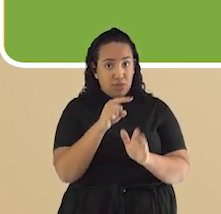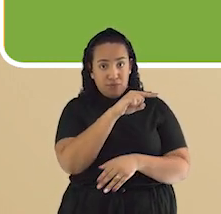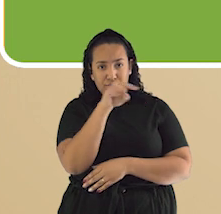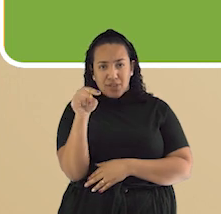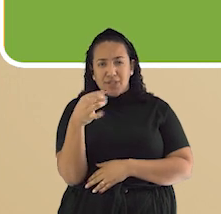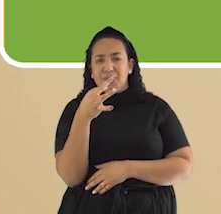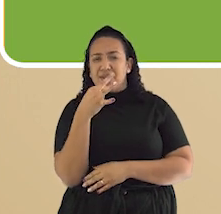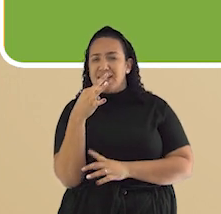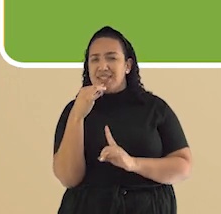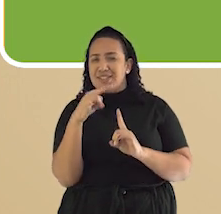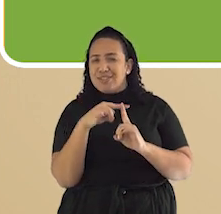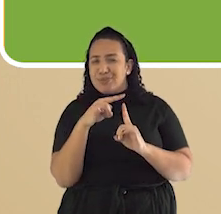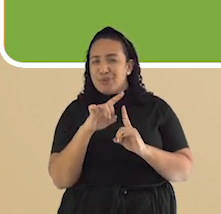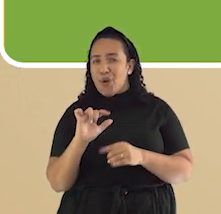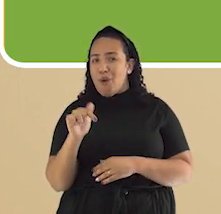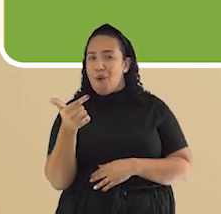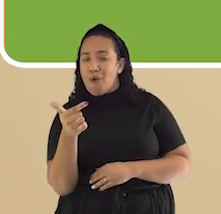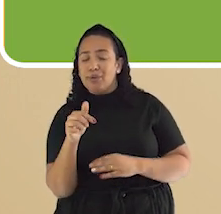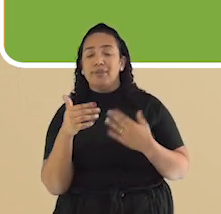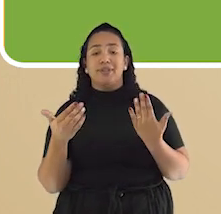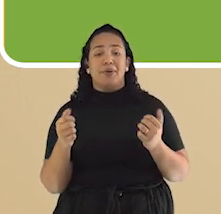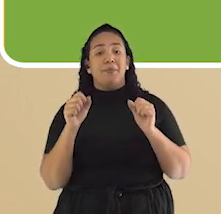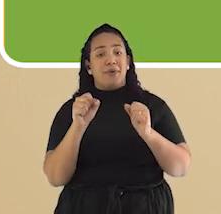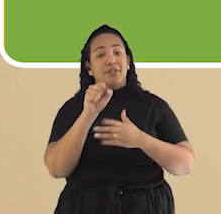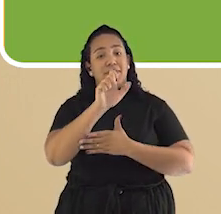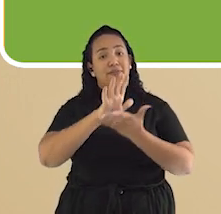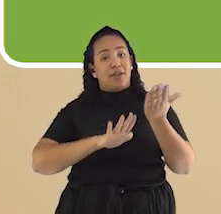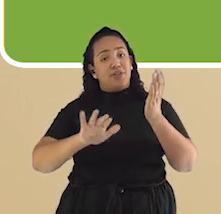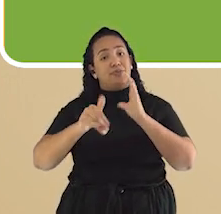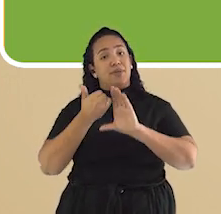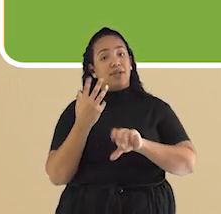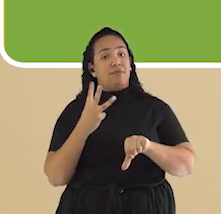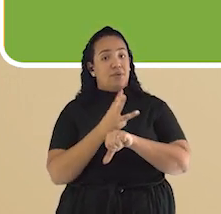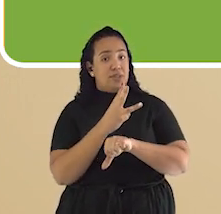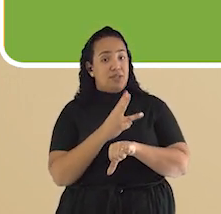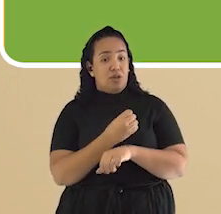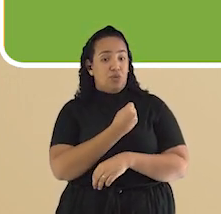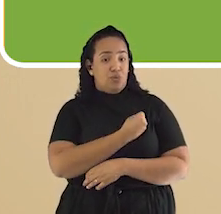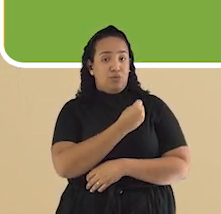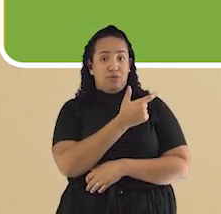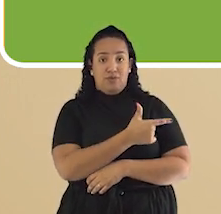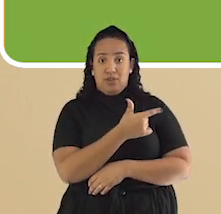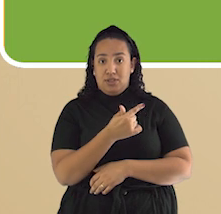Você pode responder a essa atividade enviando uma foto ou vídeo para o nosso WhatsApp. O número é código